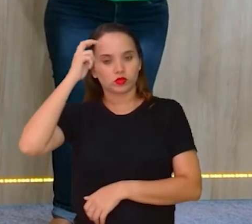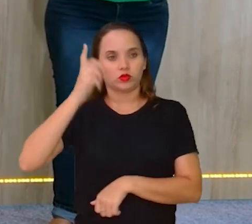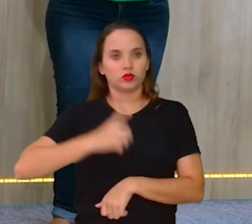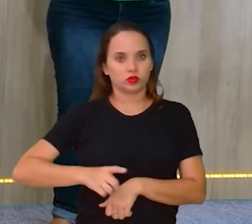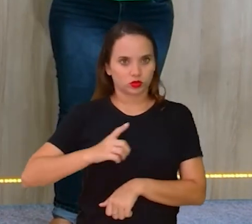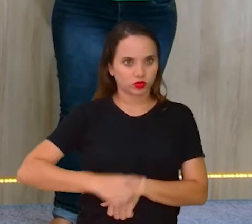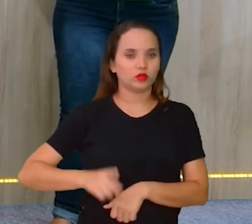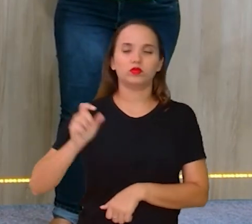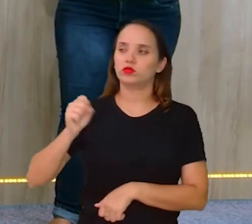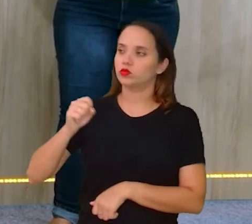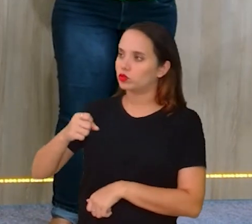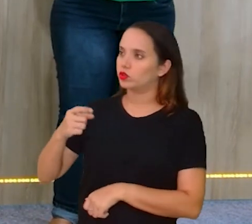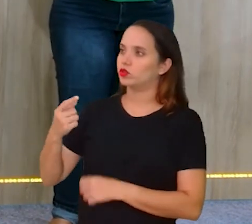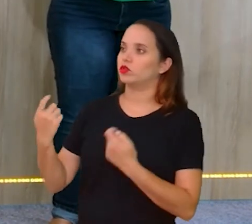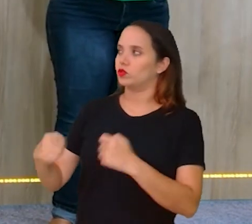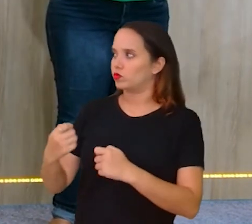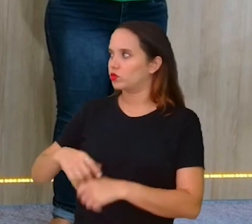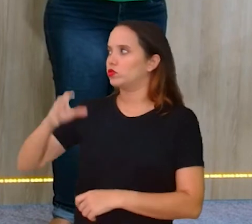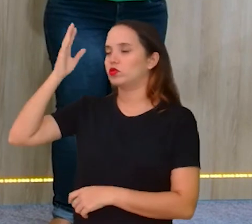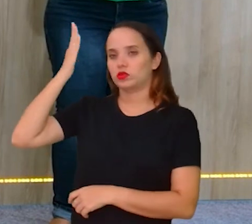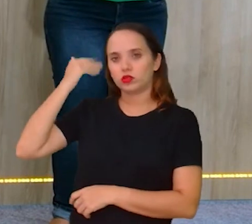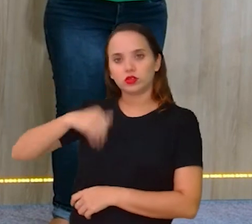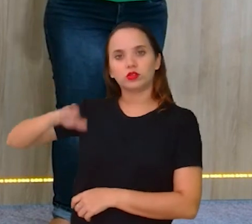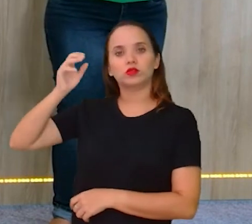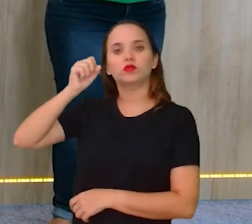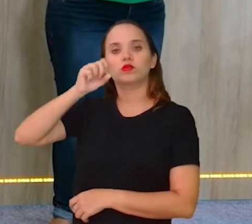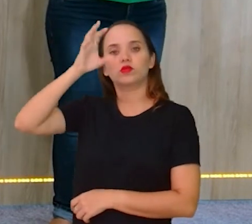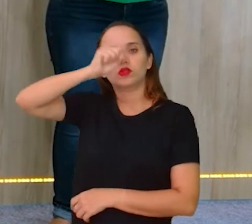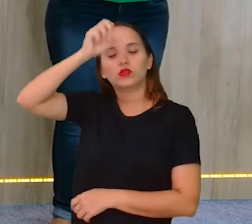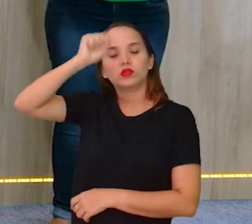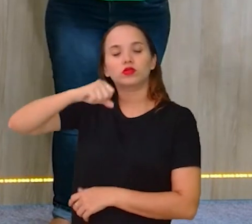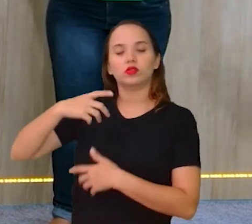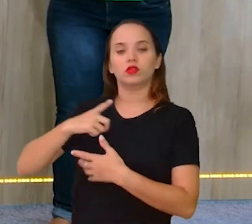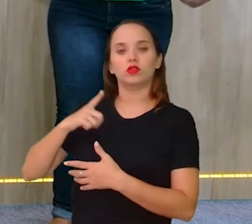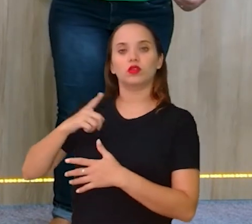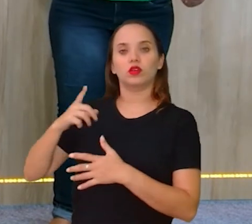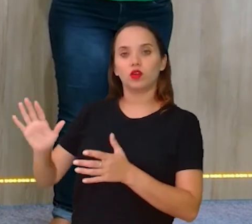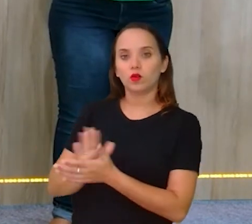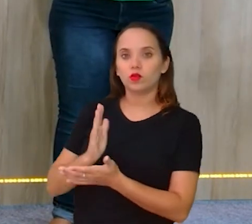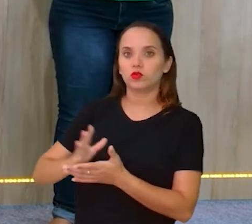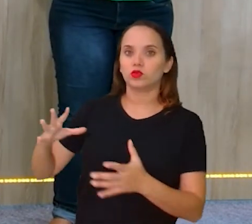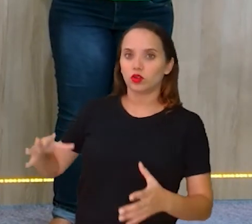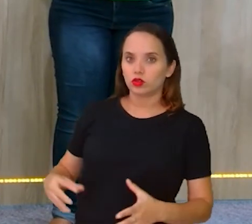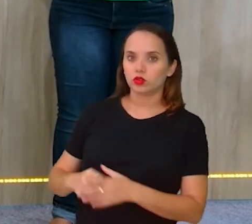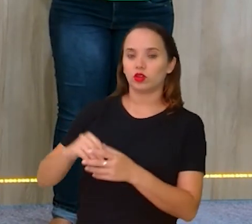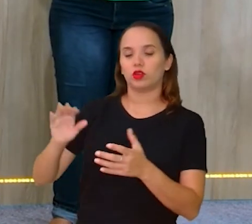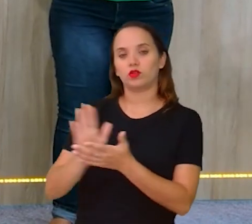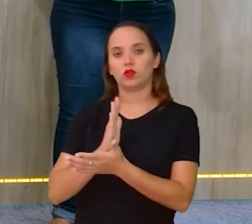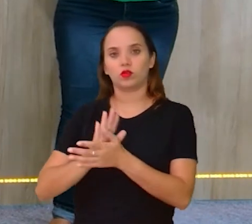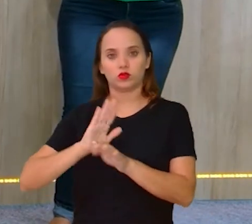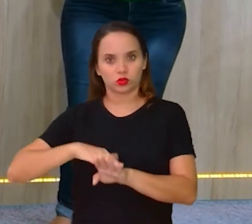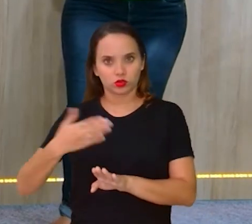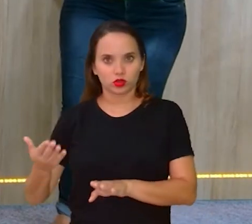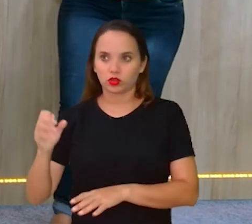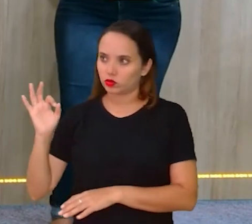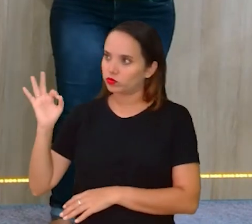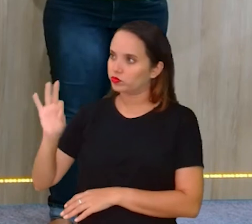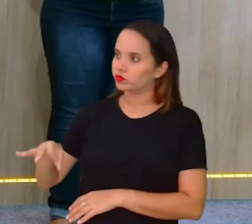Letrar-se, não é? A gente precisa desse letramento. E tem hardware interno e hardware externo, não Exatamente.